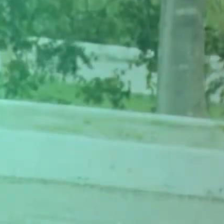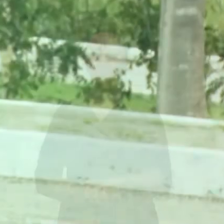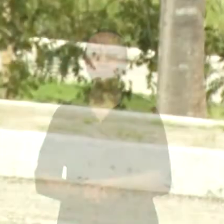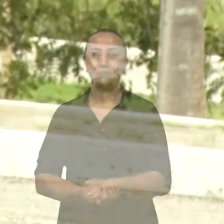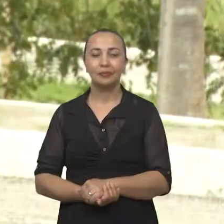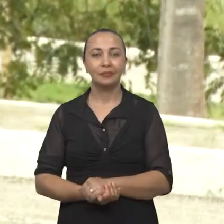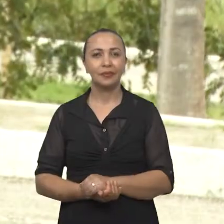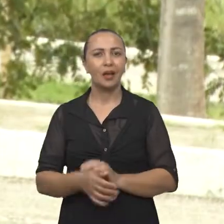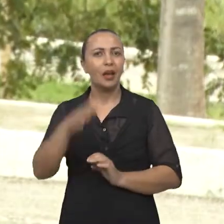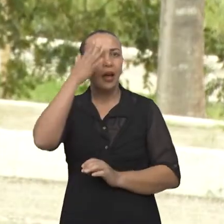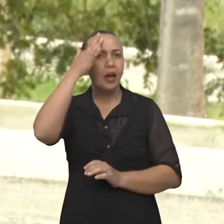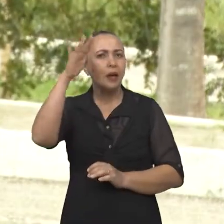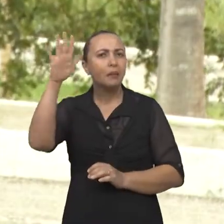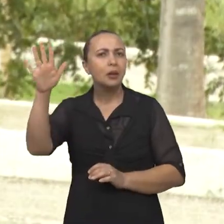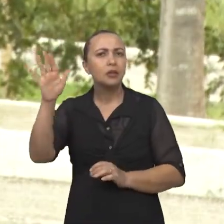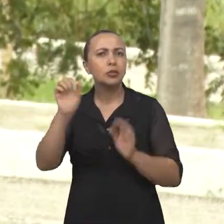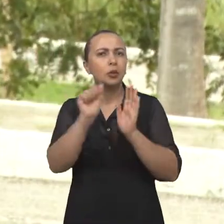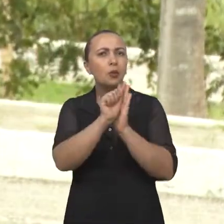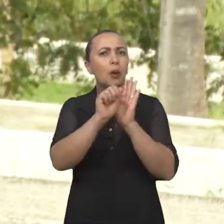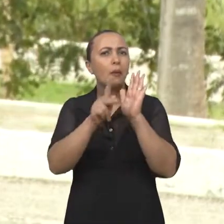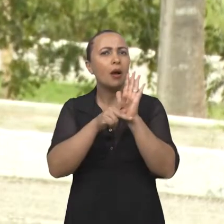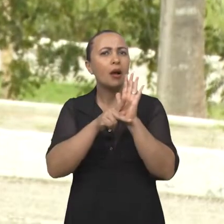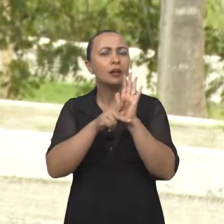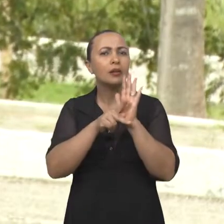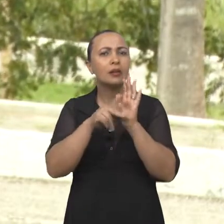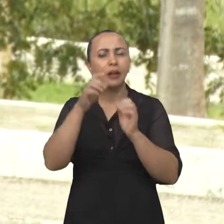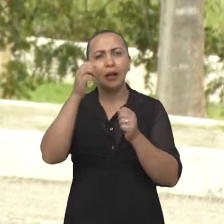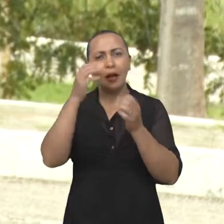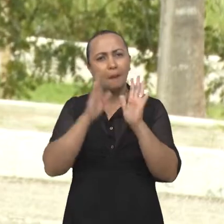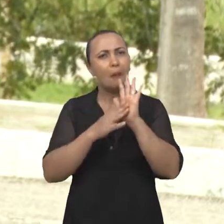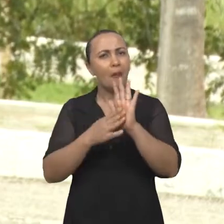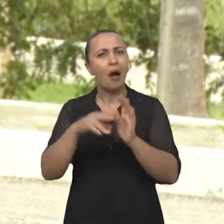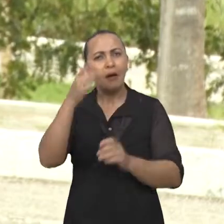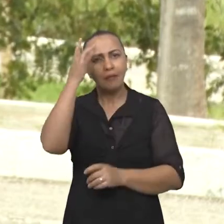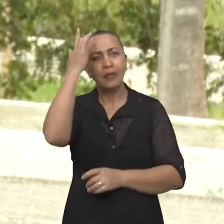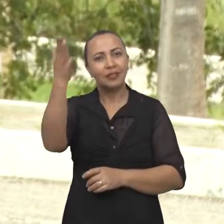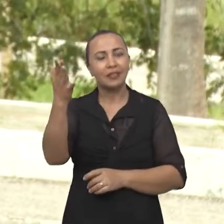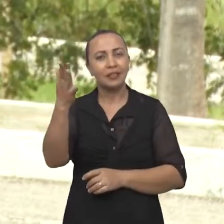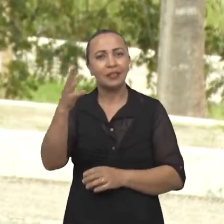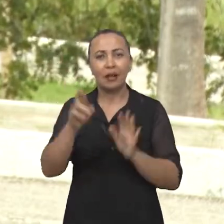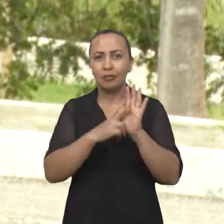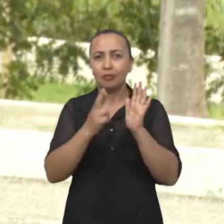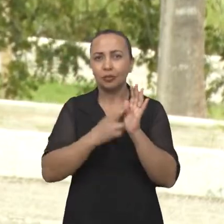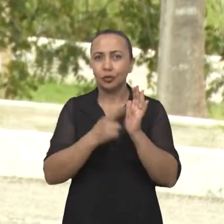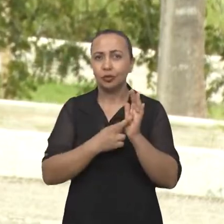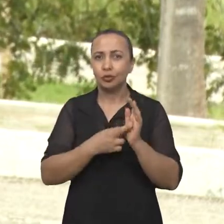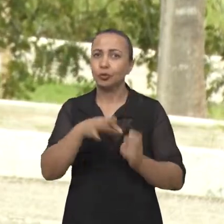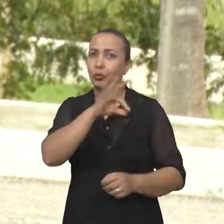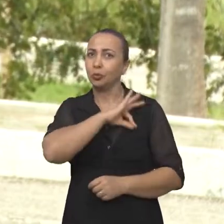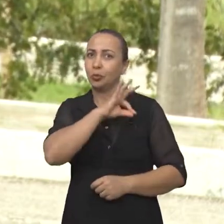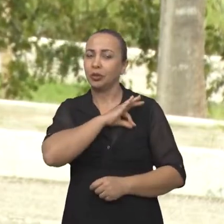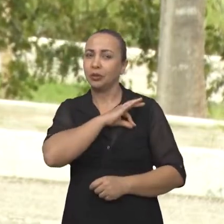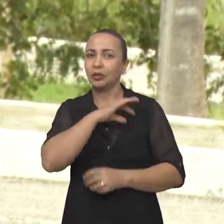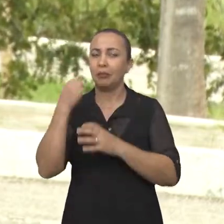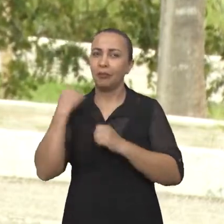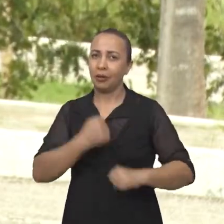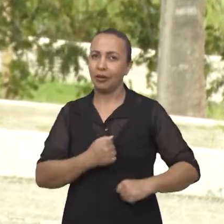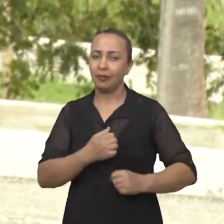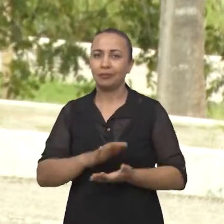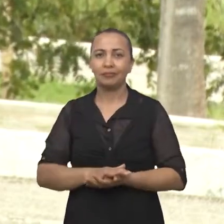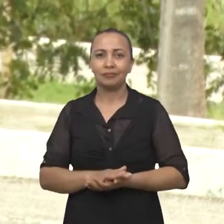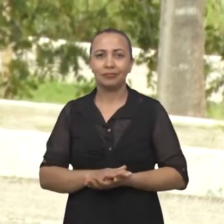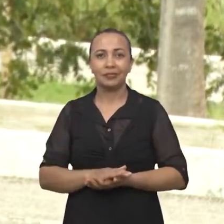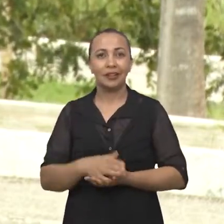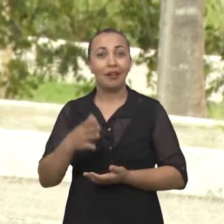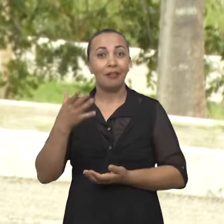Imagine um aplicativo que promete facilitar o registro de ocorrências policiais militares. Pois